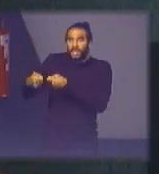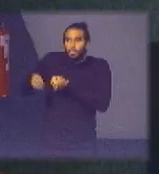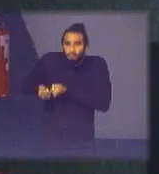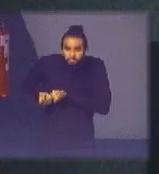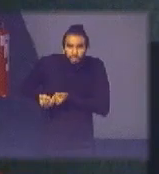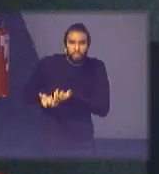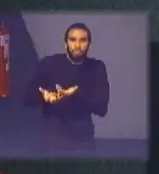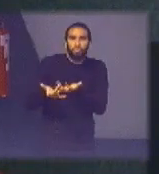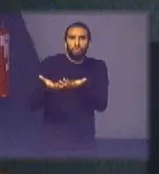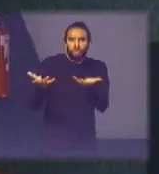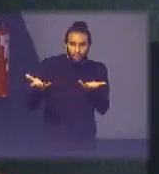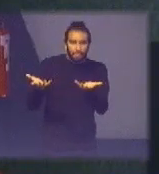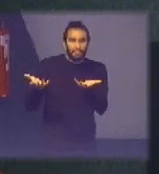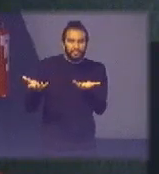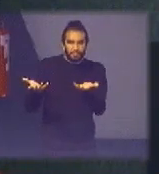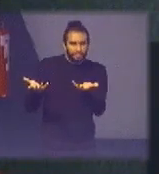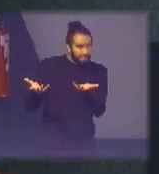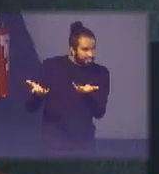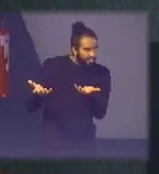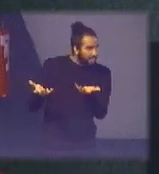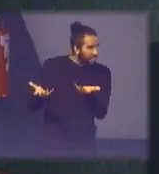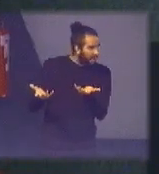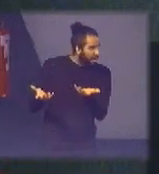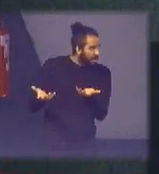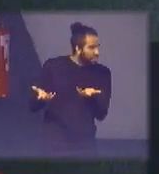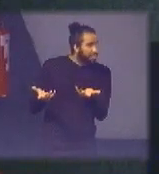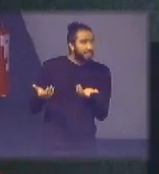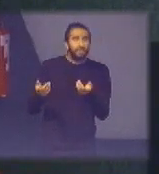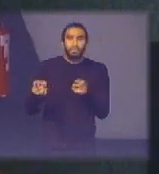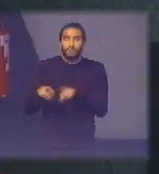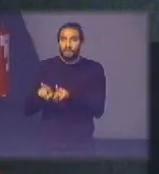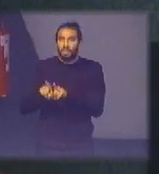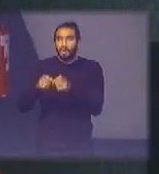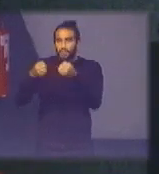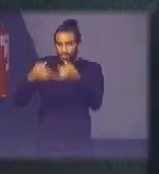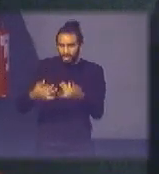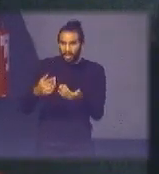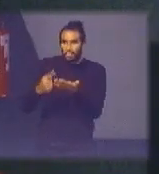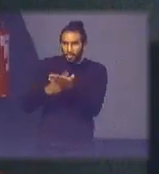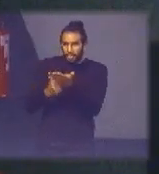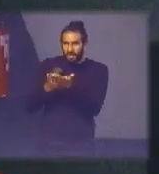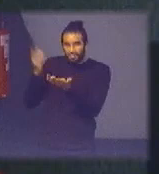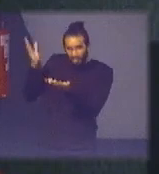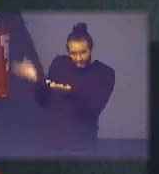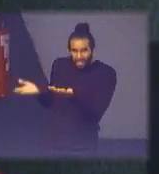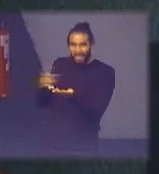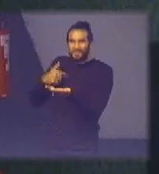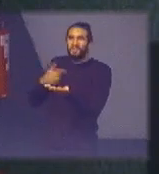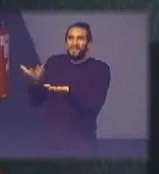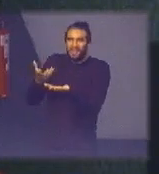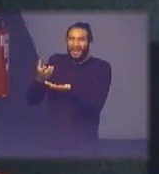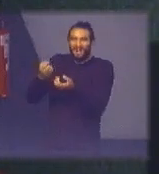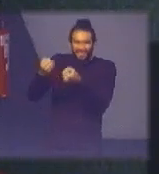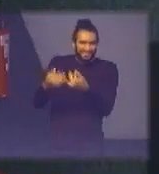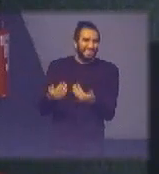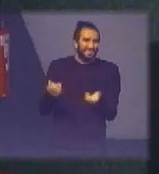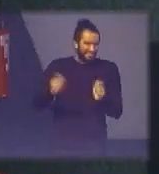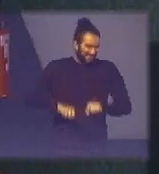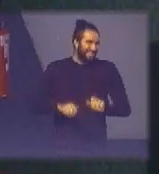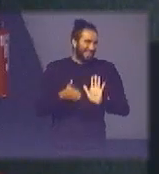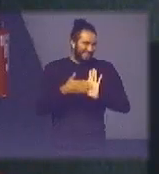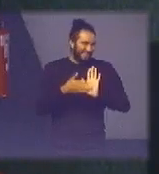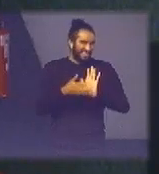perguntei aqui para a organização do evento se eu podia falar do livro dele então eu quero falar do livro dele mas tu pode